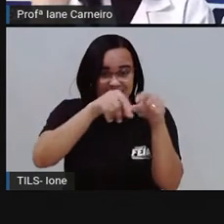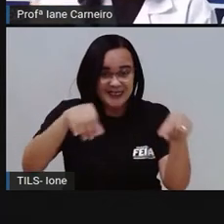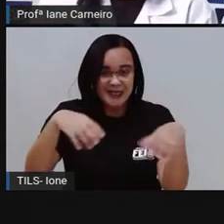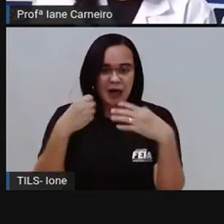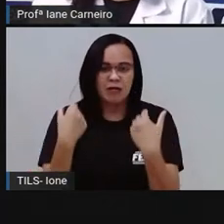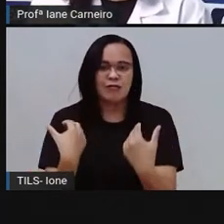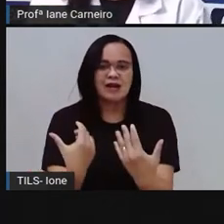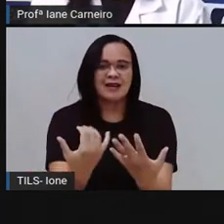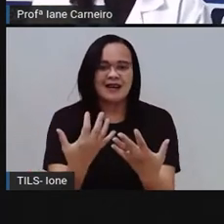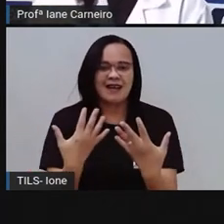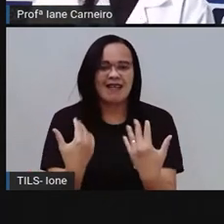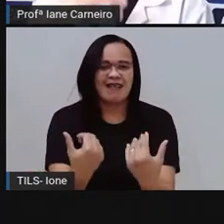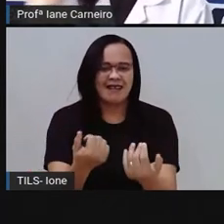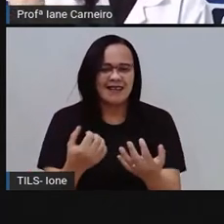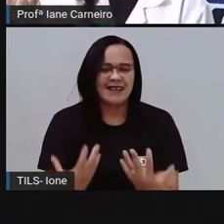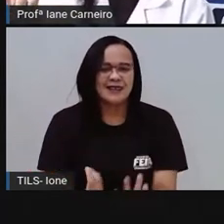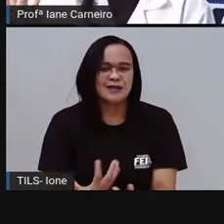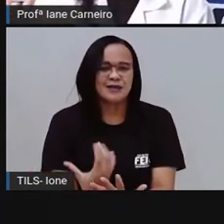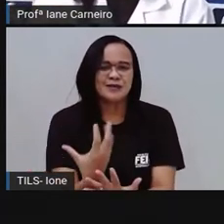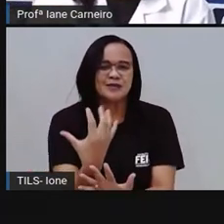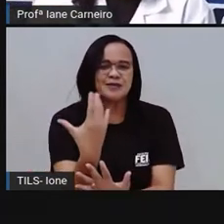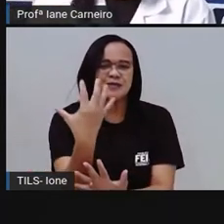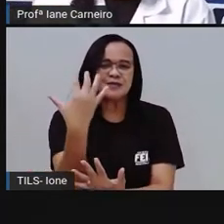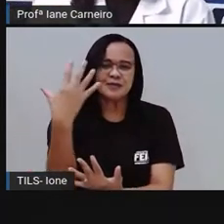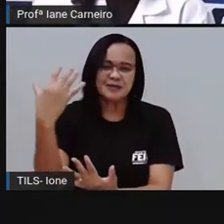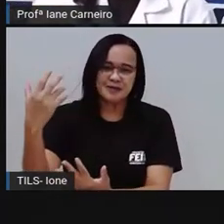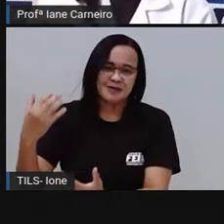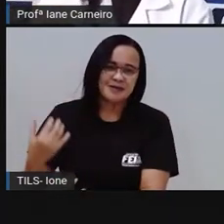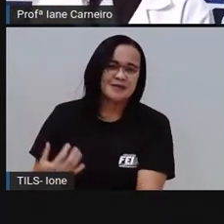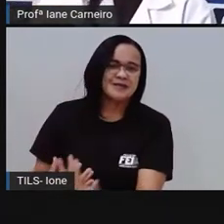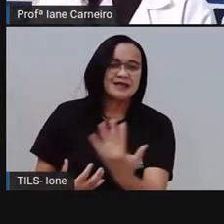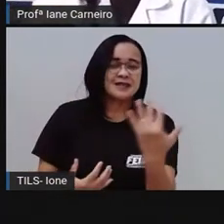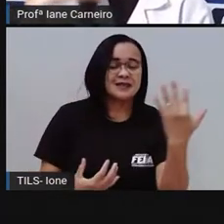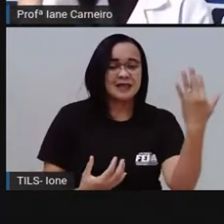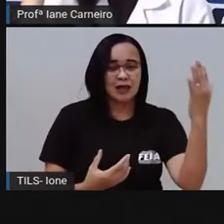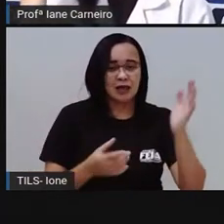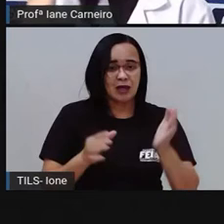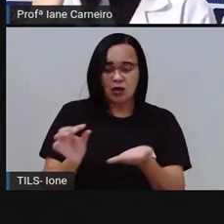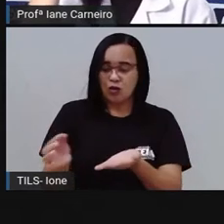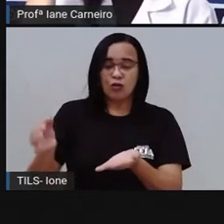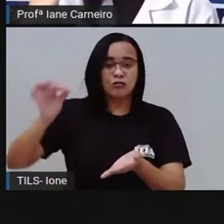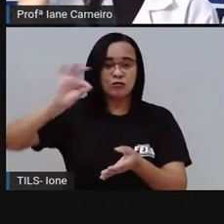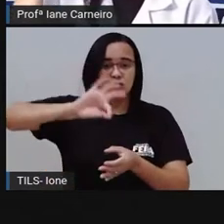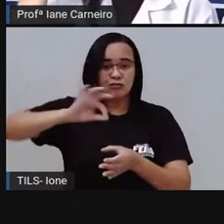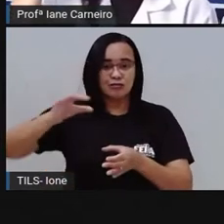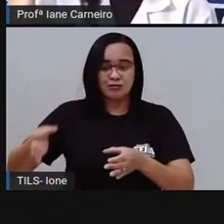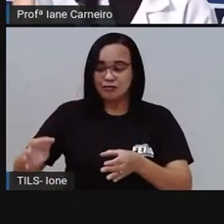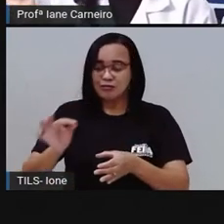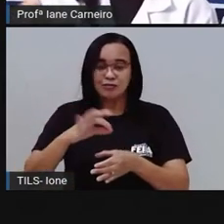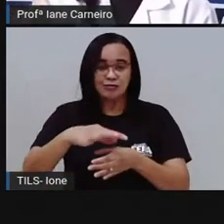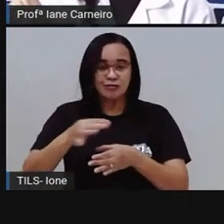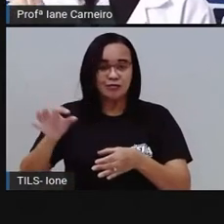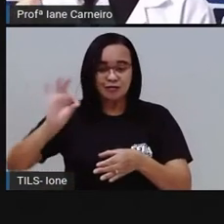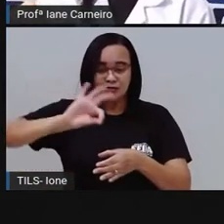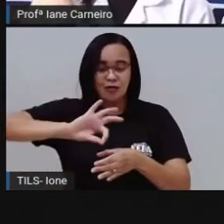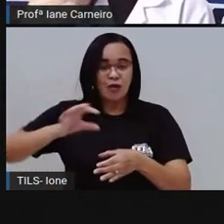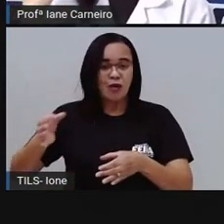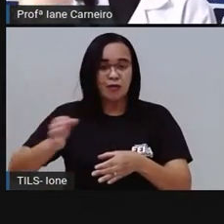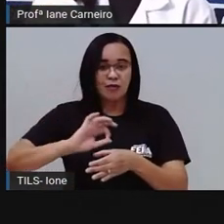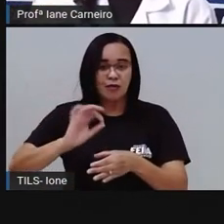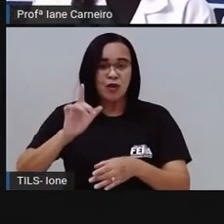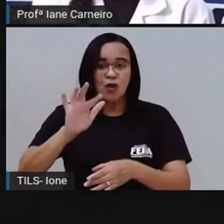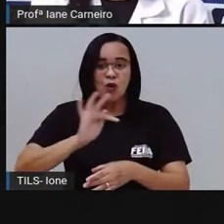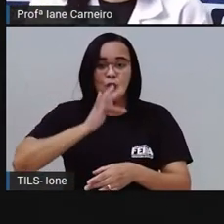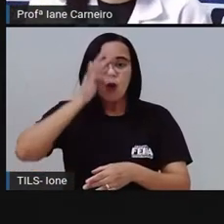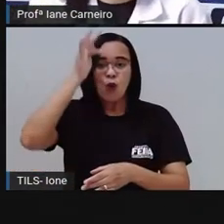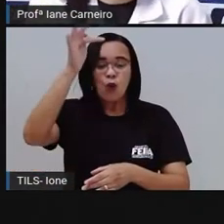ninguém colher aquela maçã, ela não vai ser desperdiçada, e também ela não vai ficar ali, ó, vários anos, não, ela